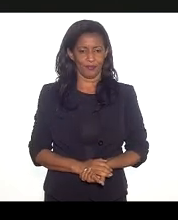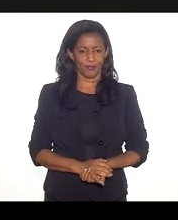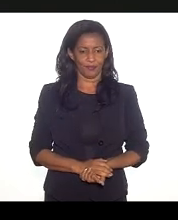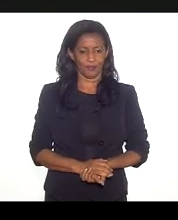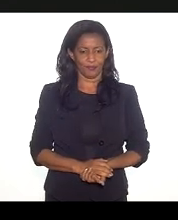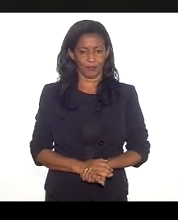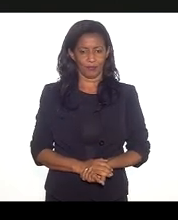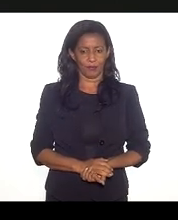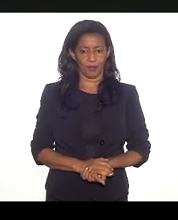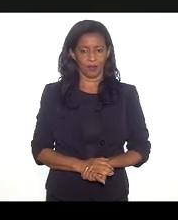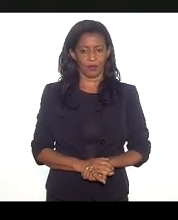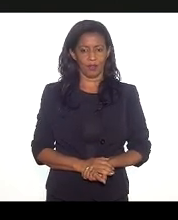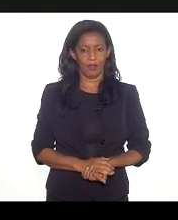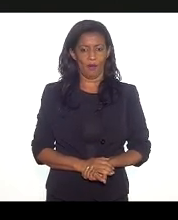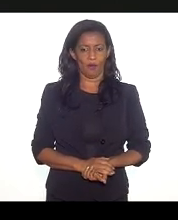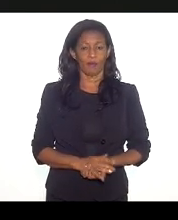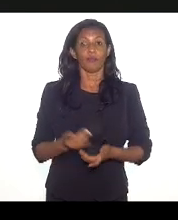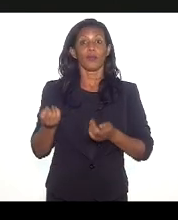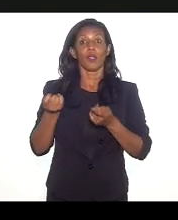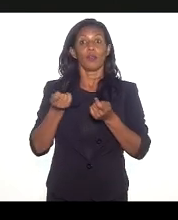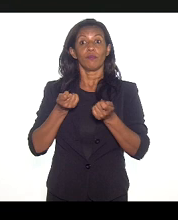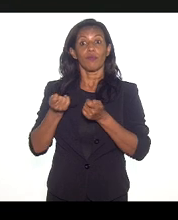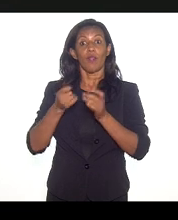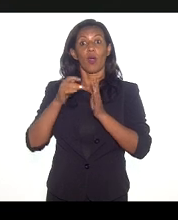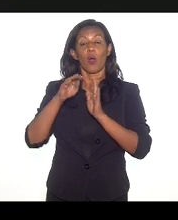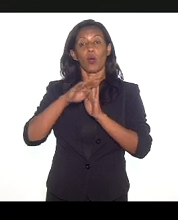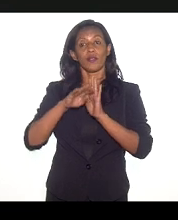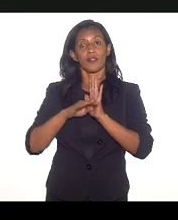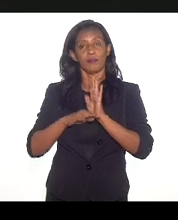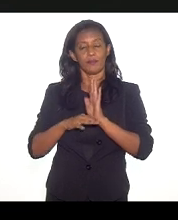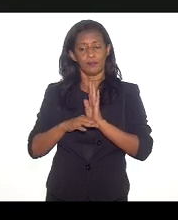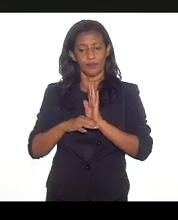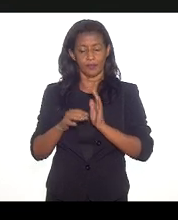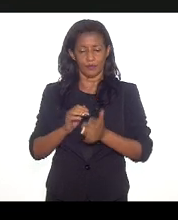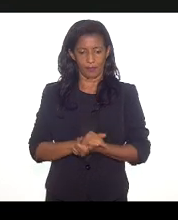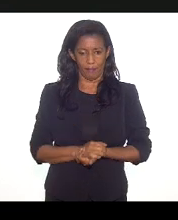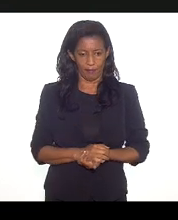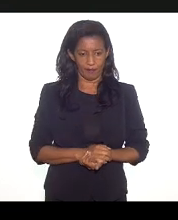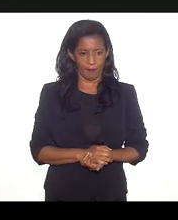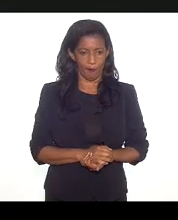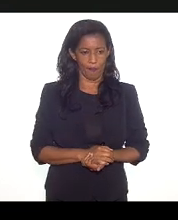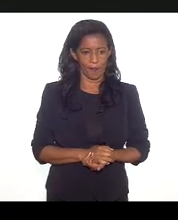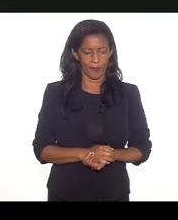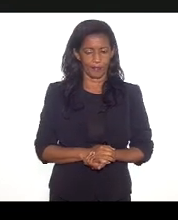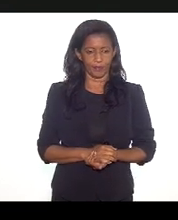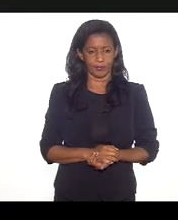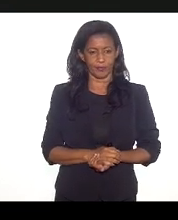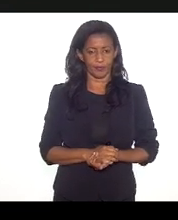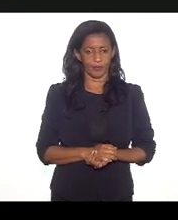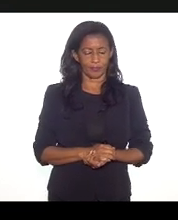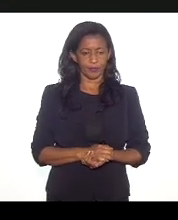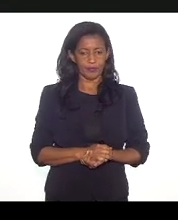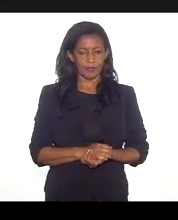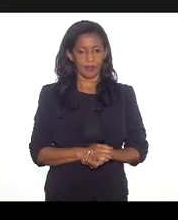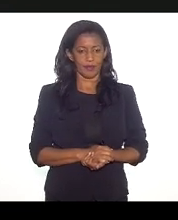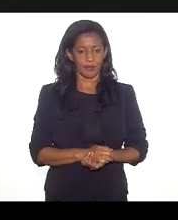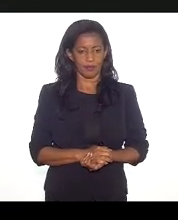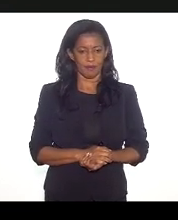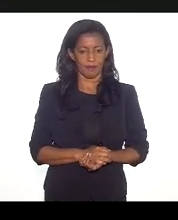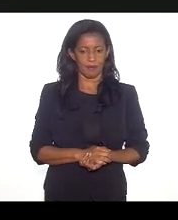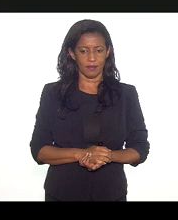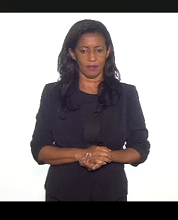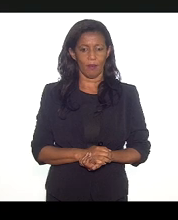Ah, sem orçamento territorializado, acho que é uma coisa importante. Vai lá, pode ir para a segunda, não vai? Não, para a outra isso.